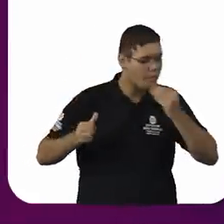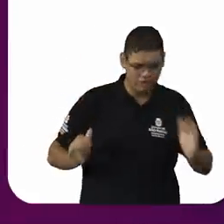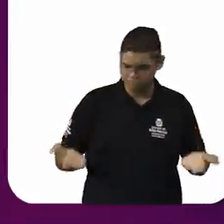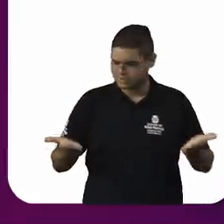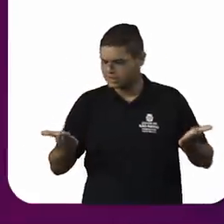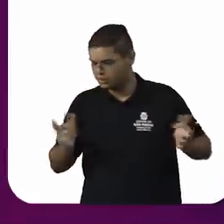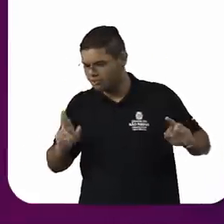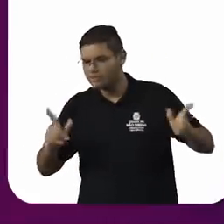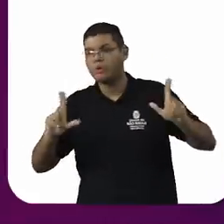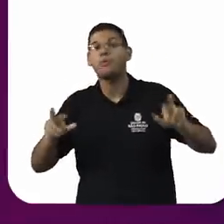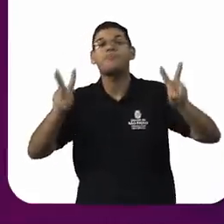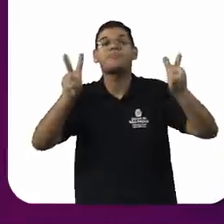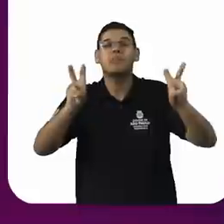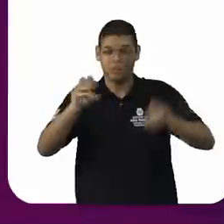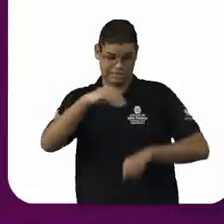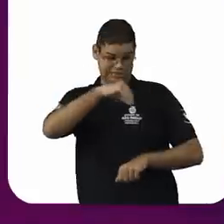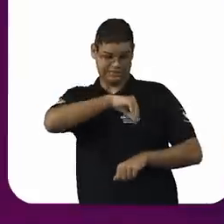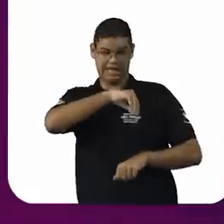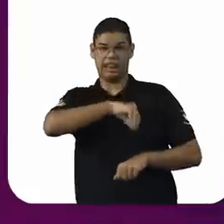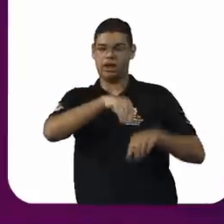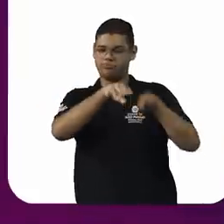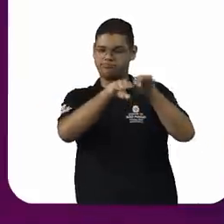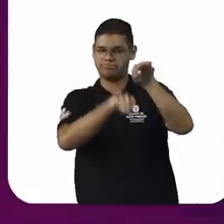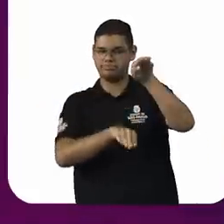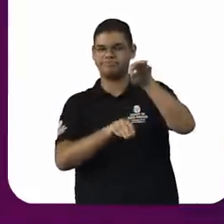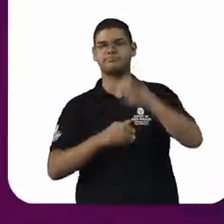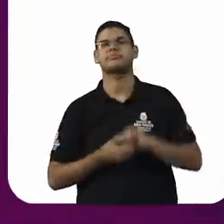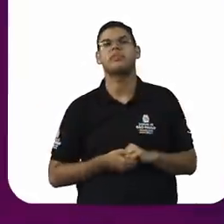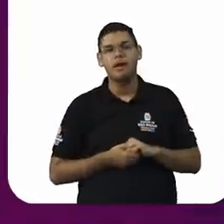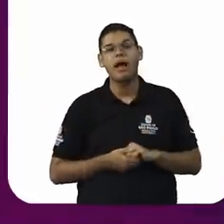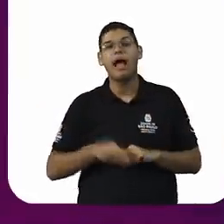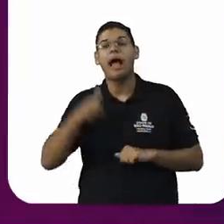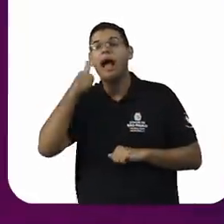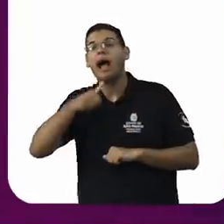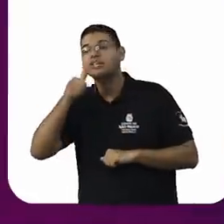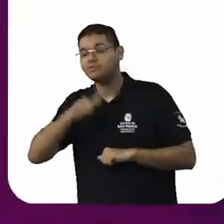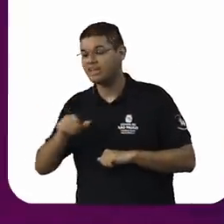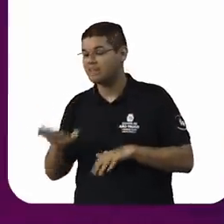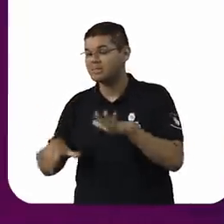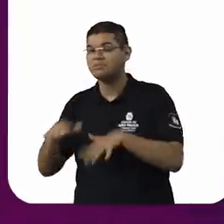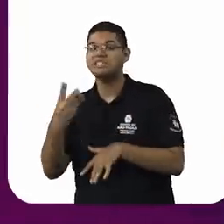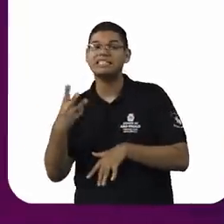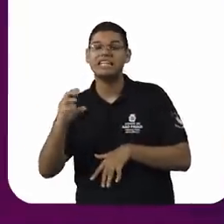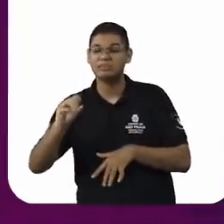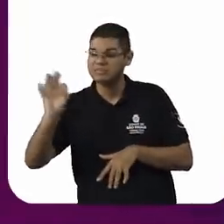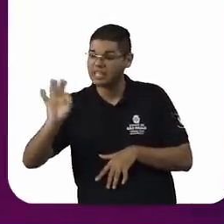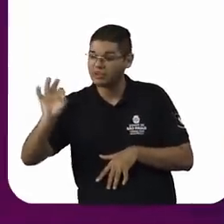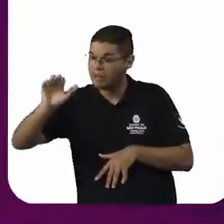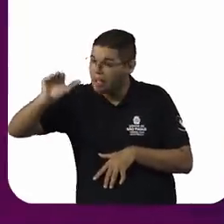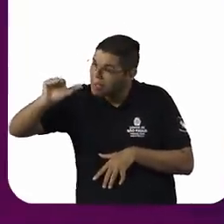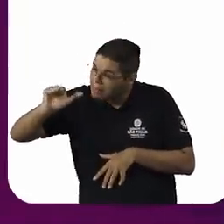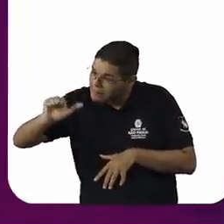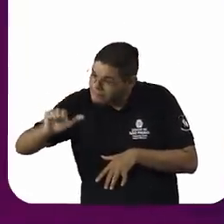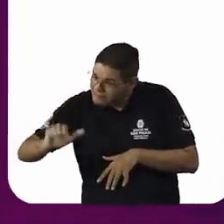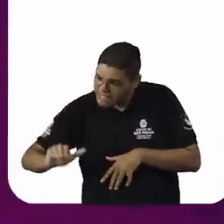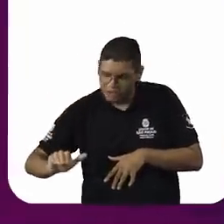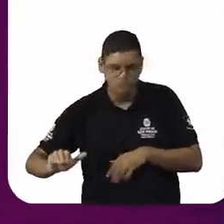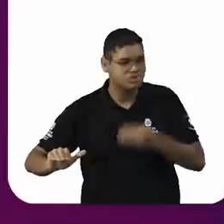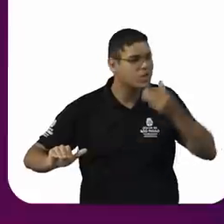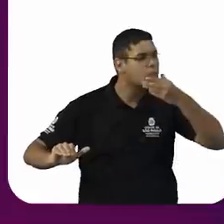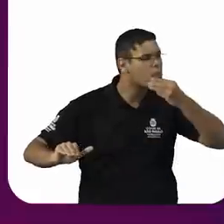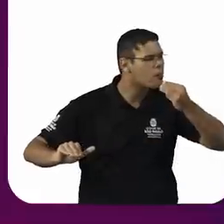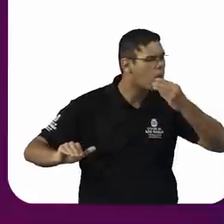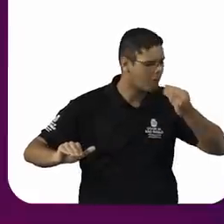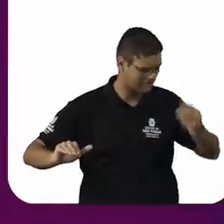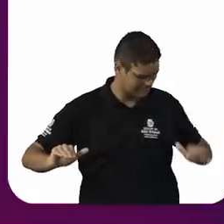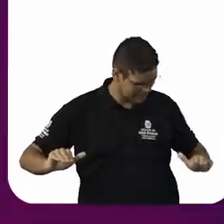As mulheres recebem, em média, 30% a menos do que os seus pares do sexo masculino. Como combater essa prática?